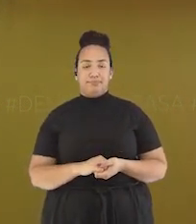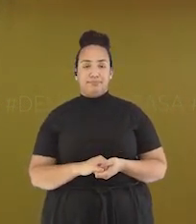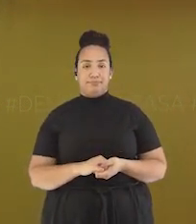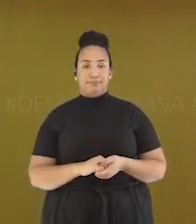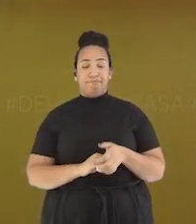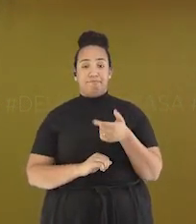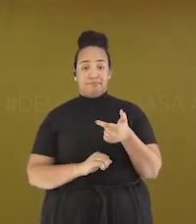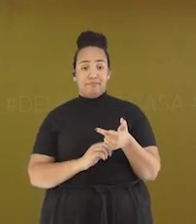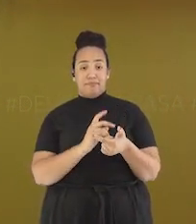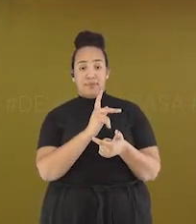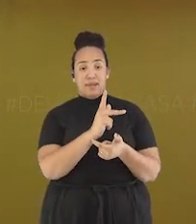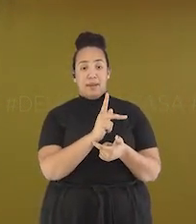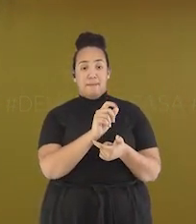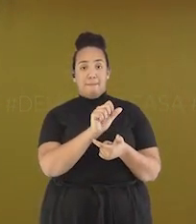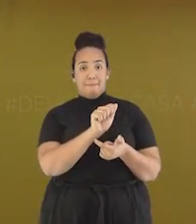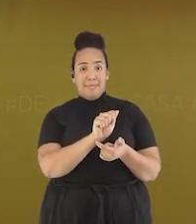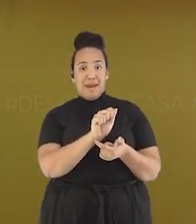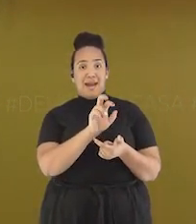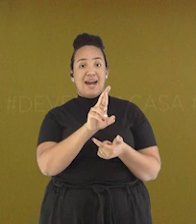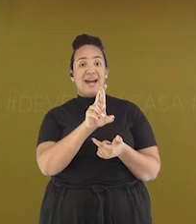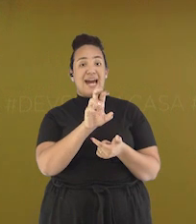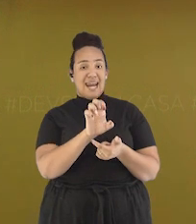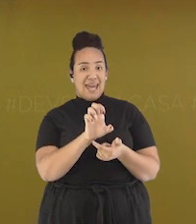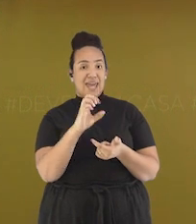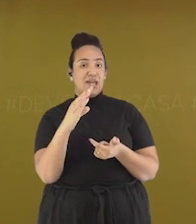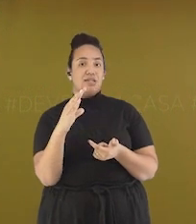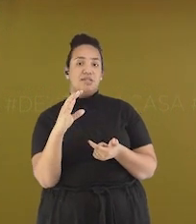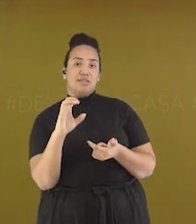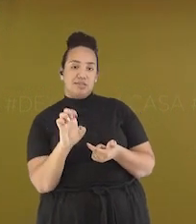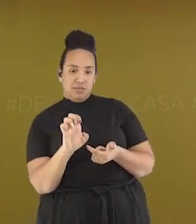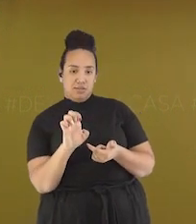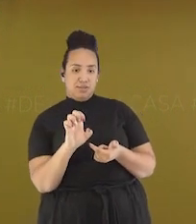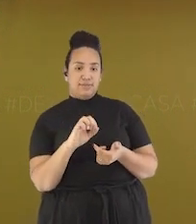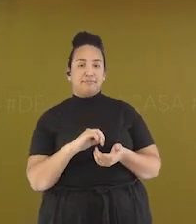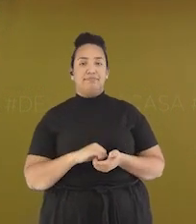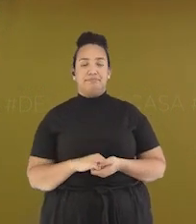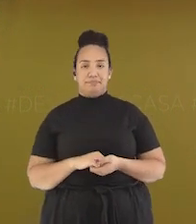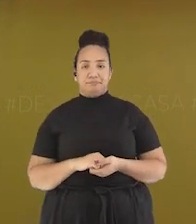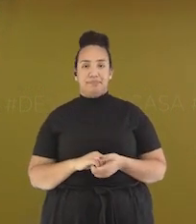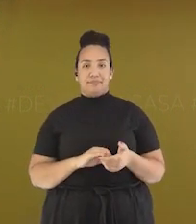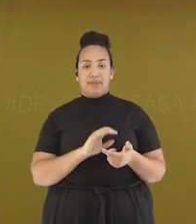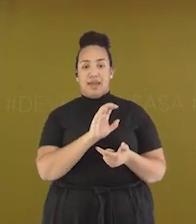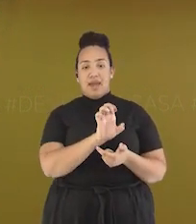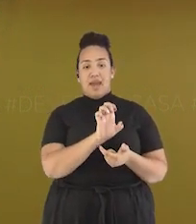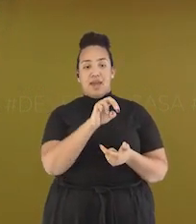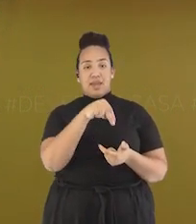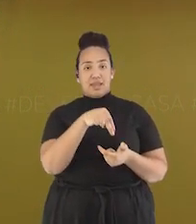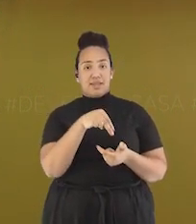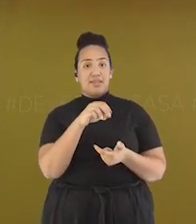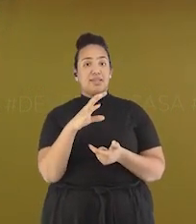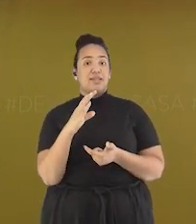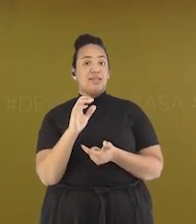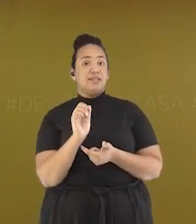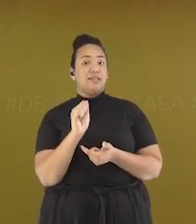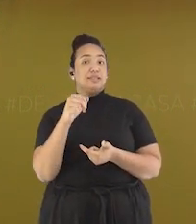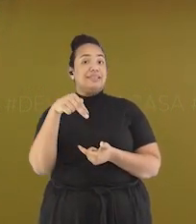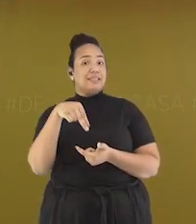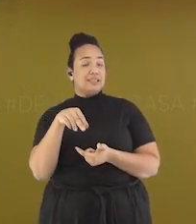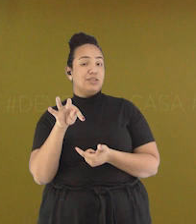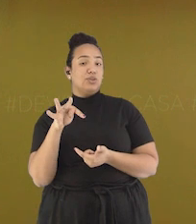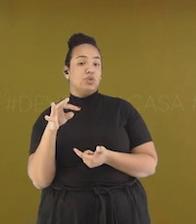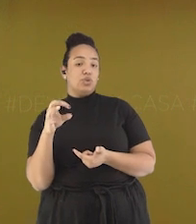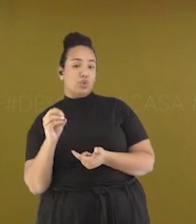Olha, penúltima sílaba Encanto E